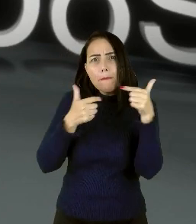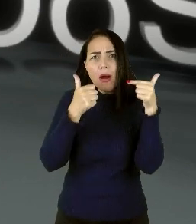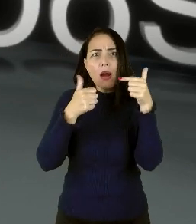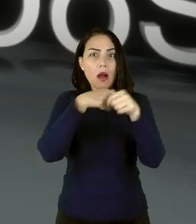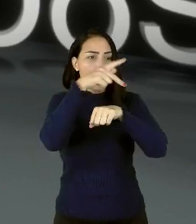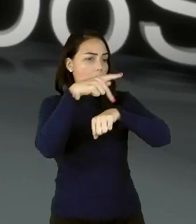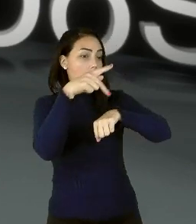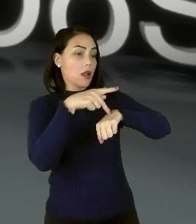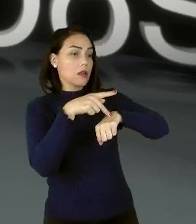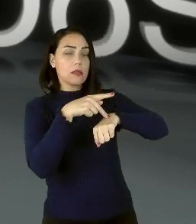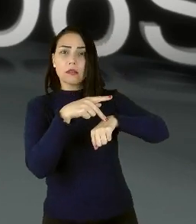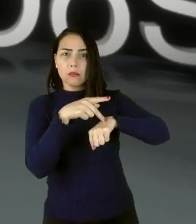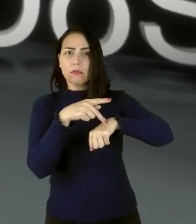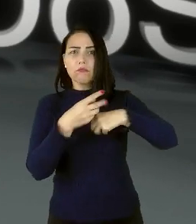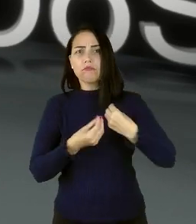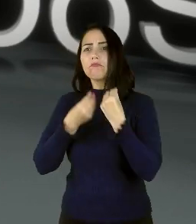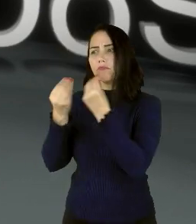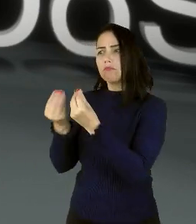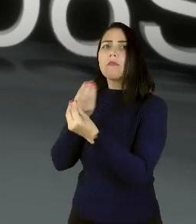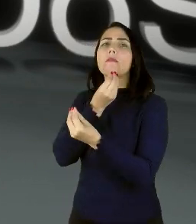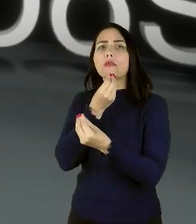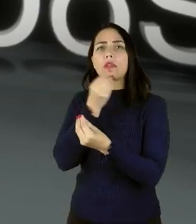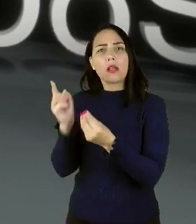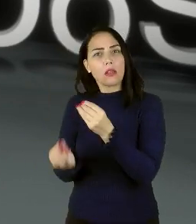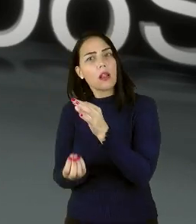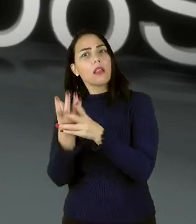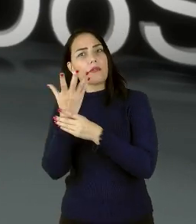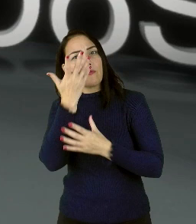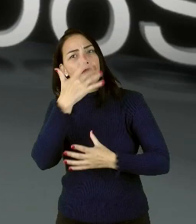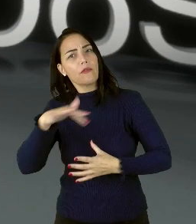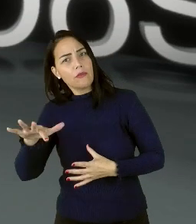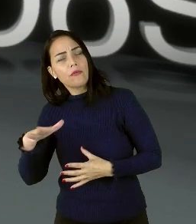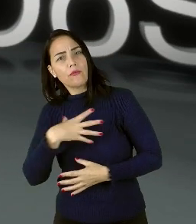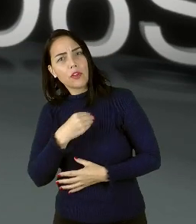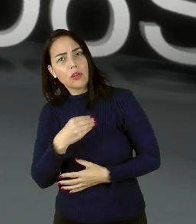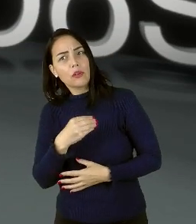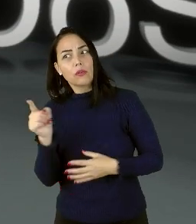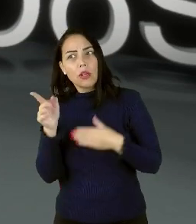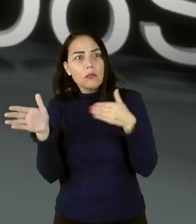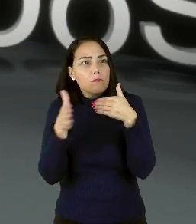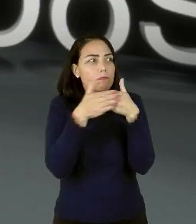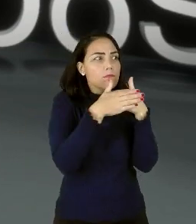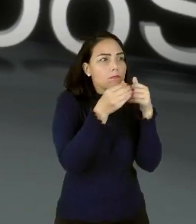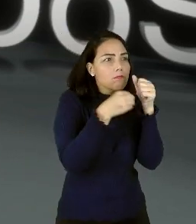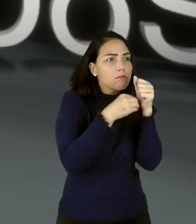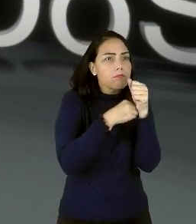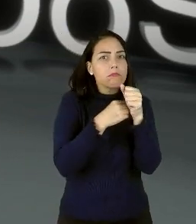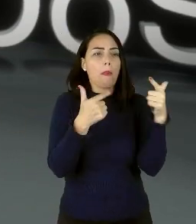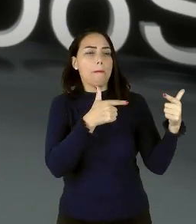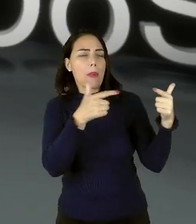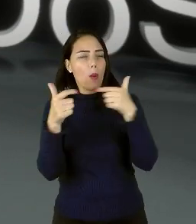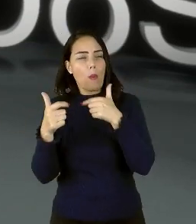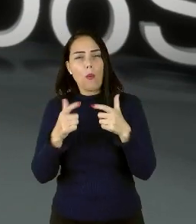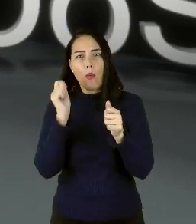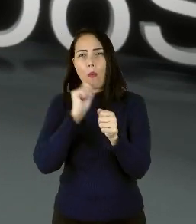O país que recebeu e lhe deu a oportunidade de criar seus filhos após se refugiar, agora era bombardeado.